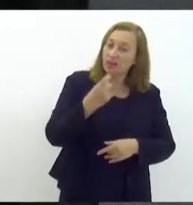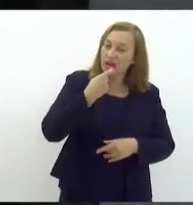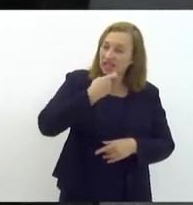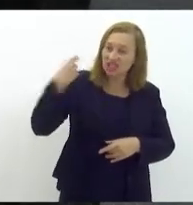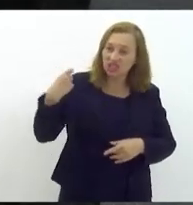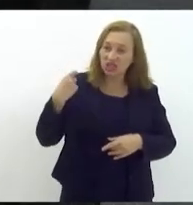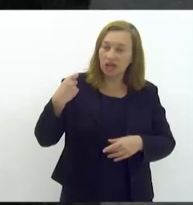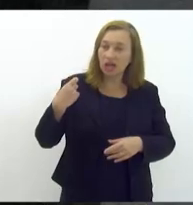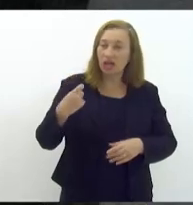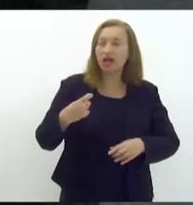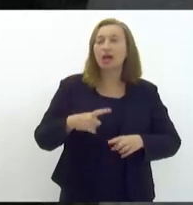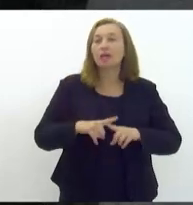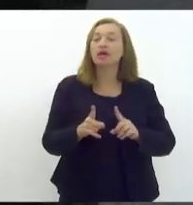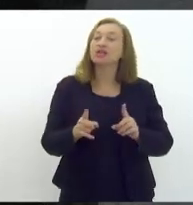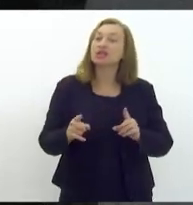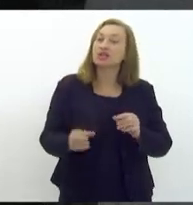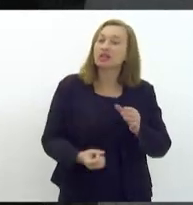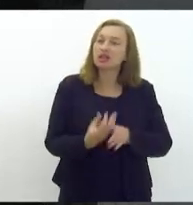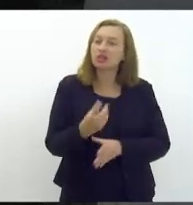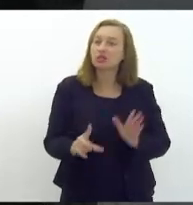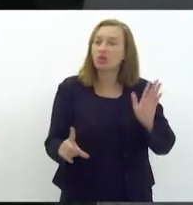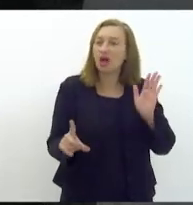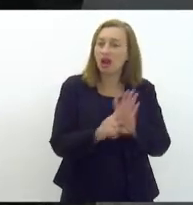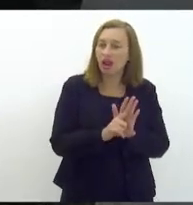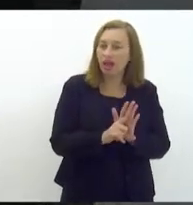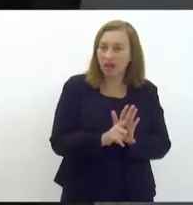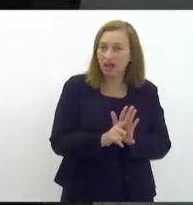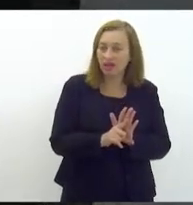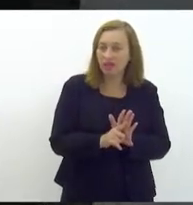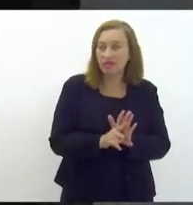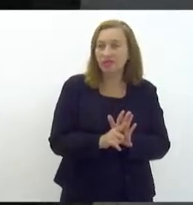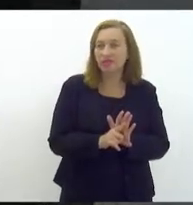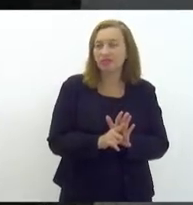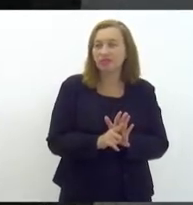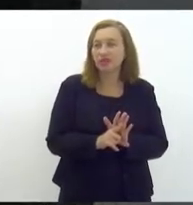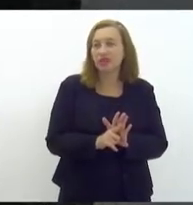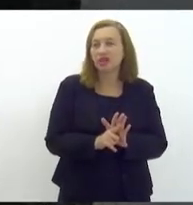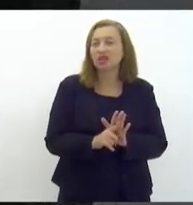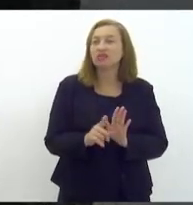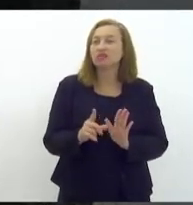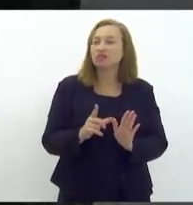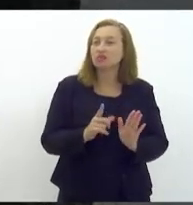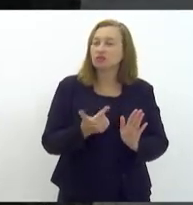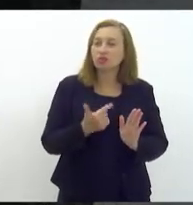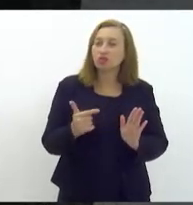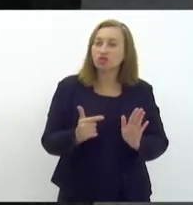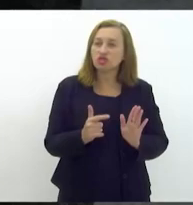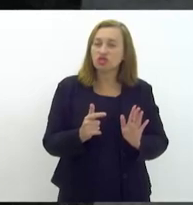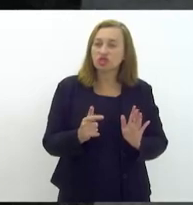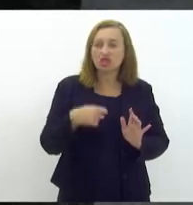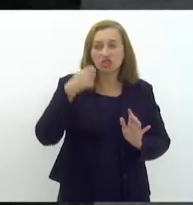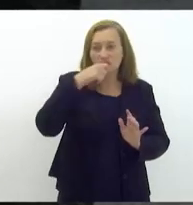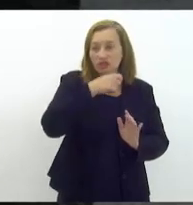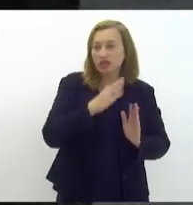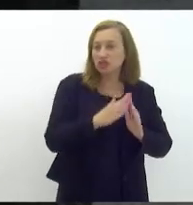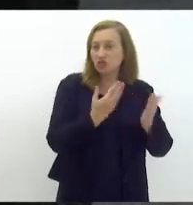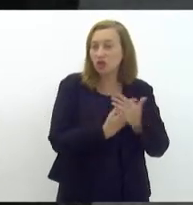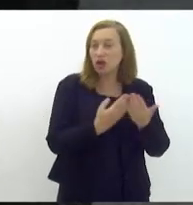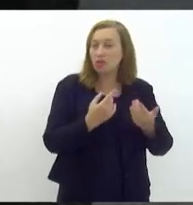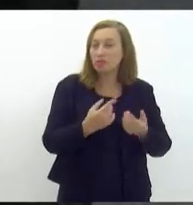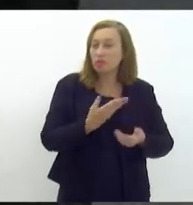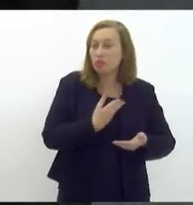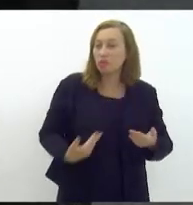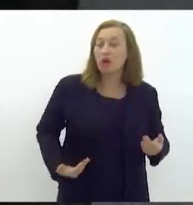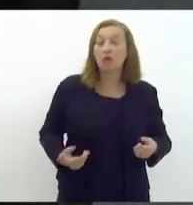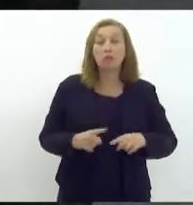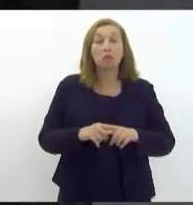vamos fazer outros, não tinha especificamente esse ponto da escova de dente na escola pública. Por isso